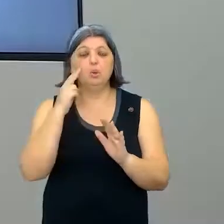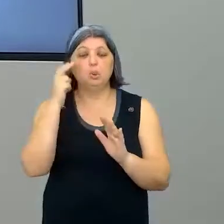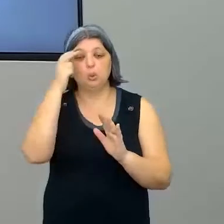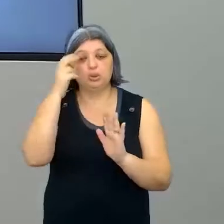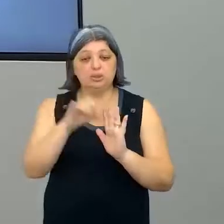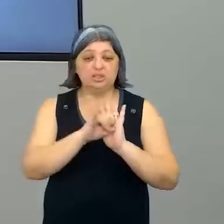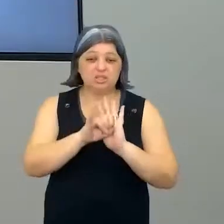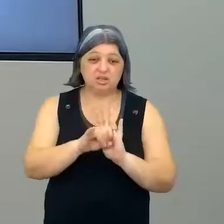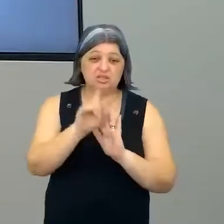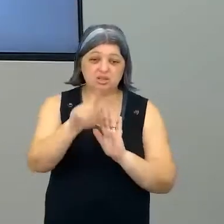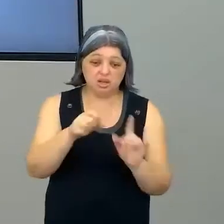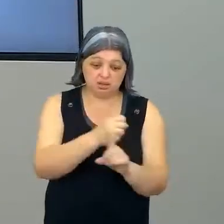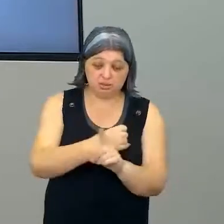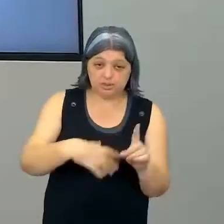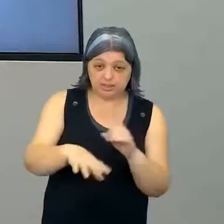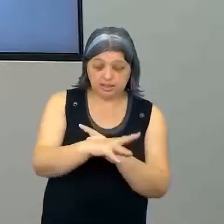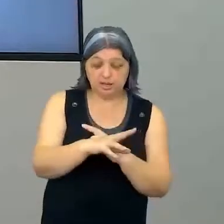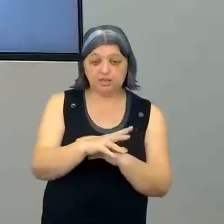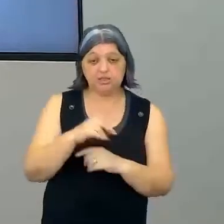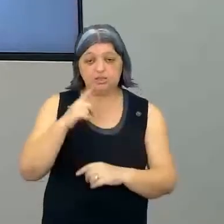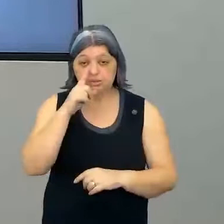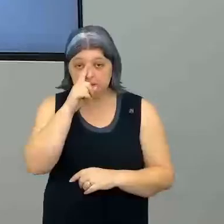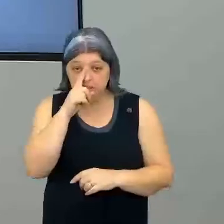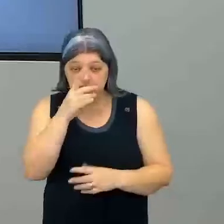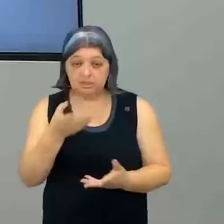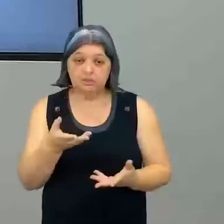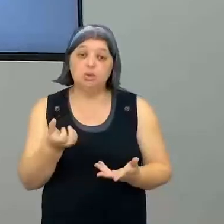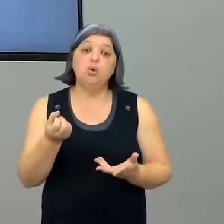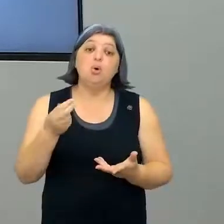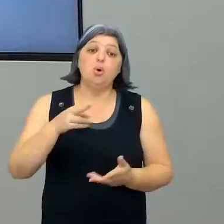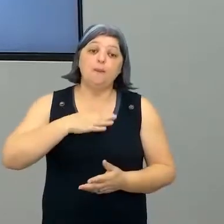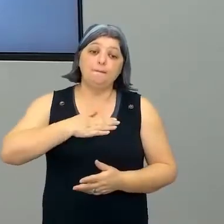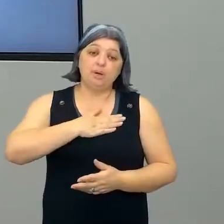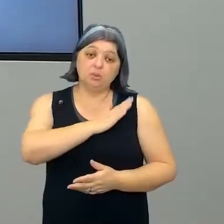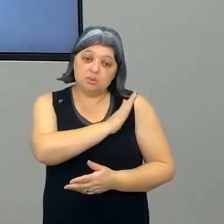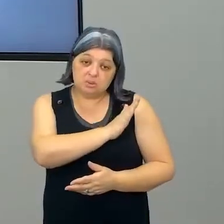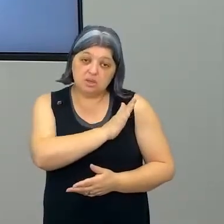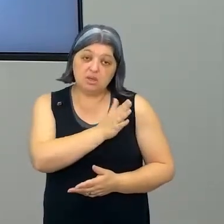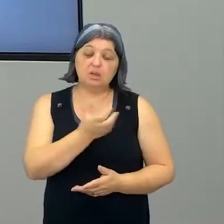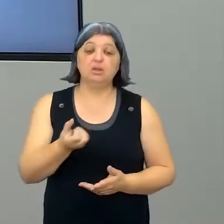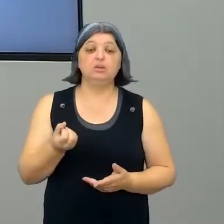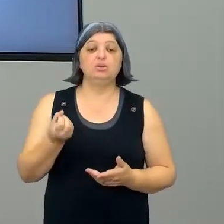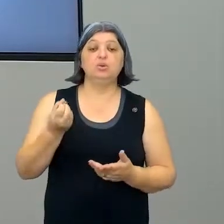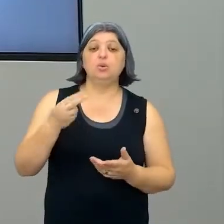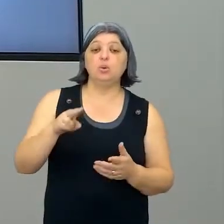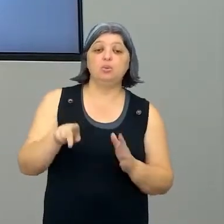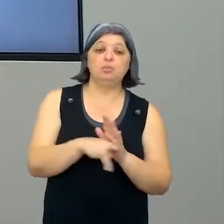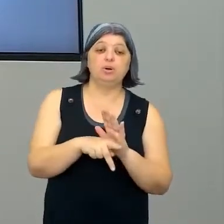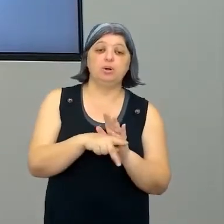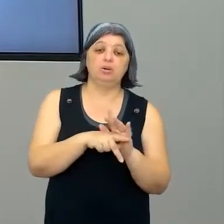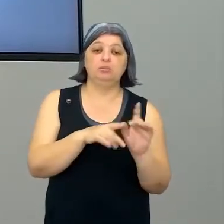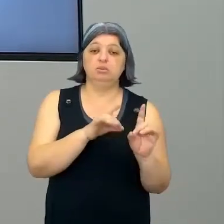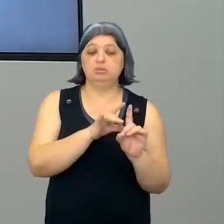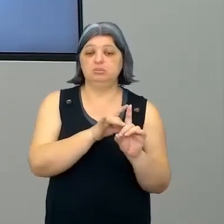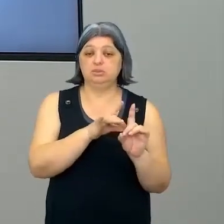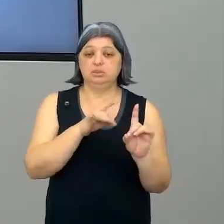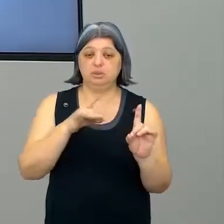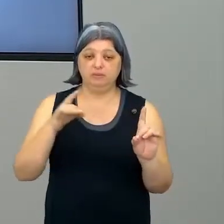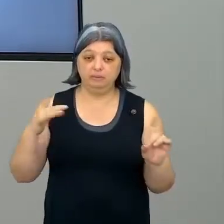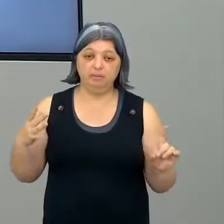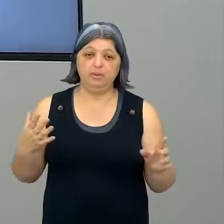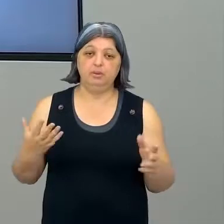é a sociedade de risco? É, por exemplo, preconceito? É xenofobia? É, sei lá,